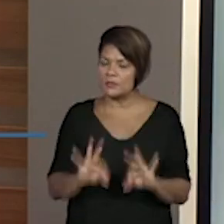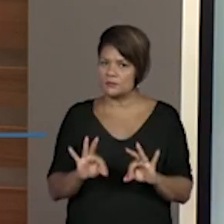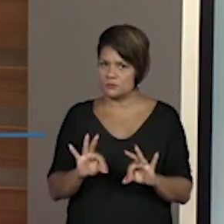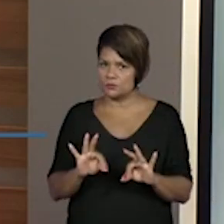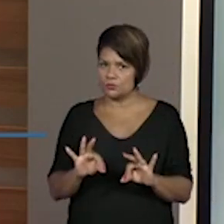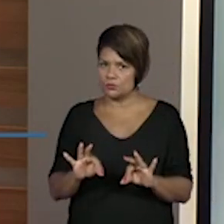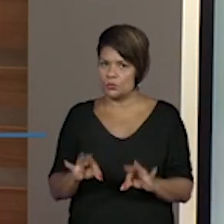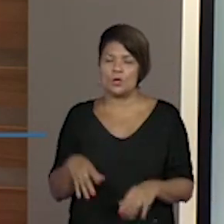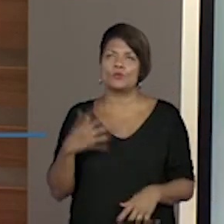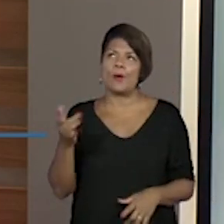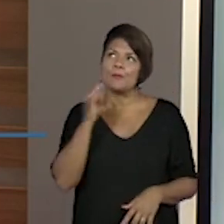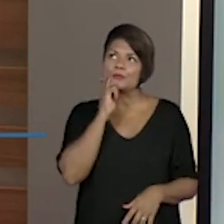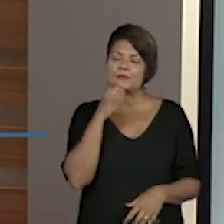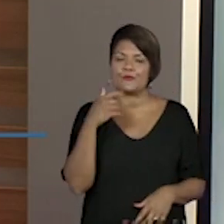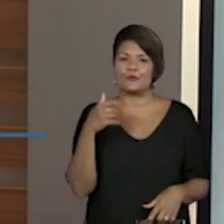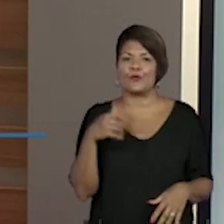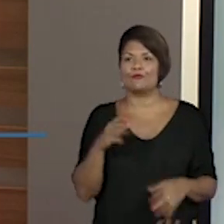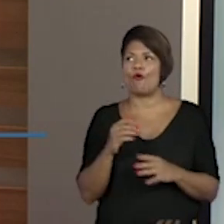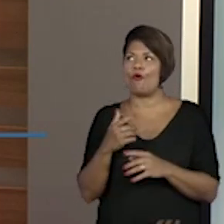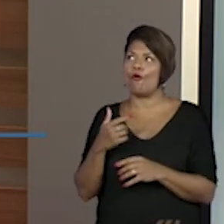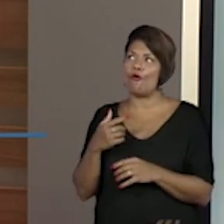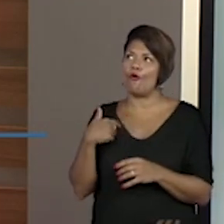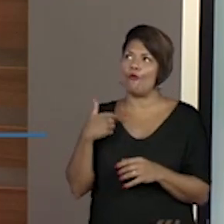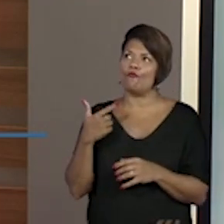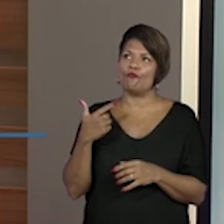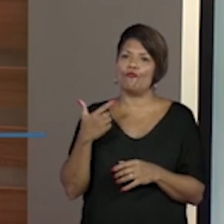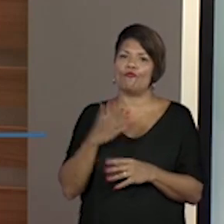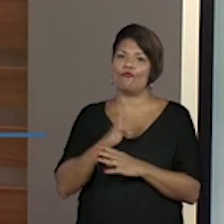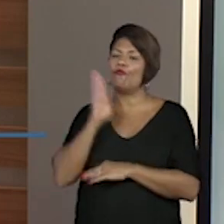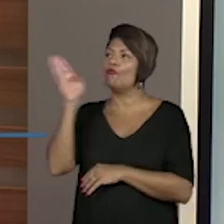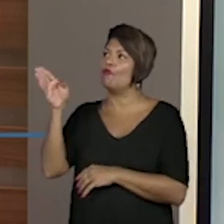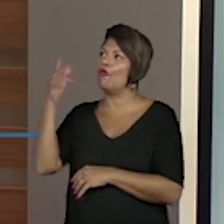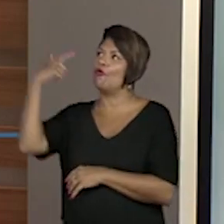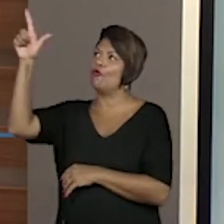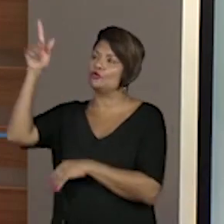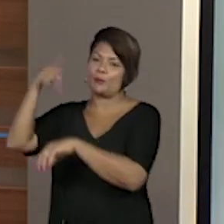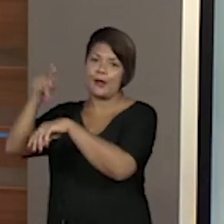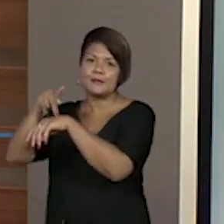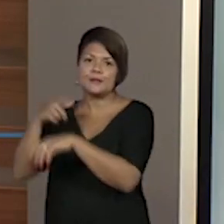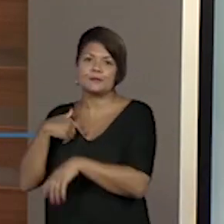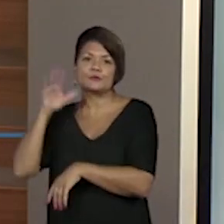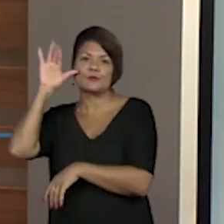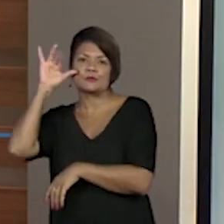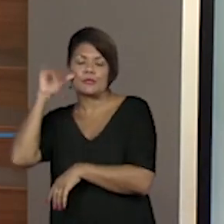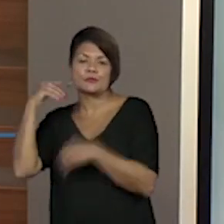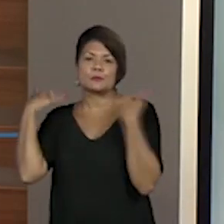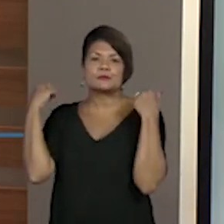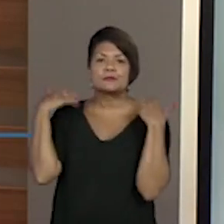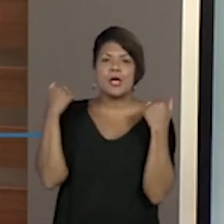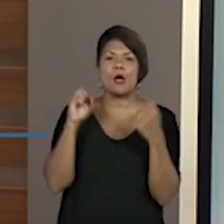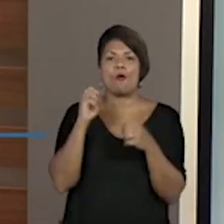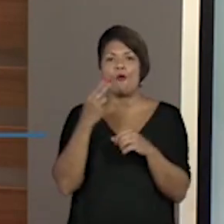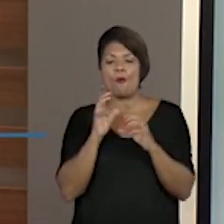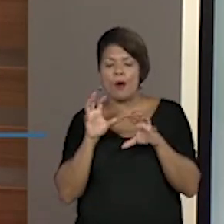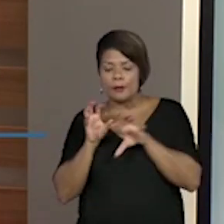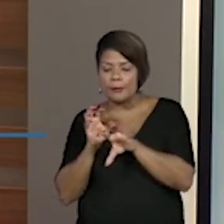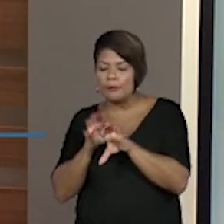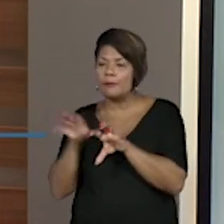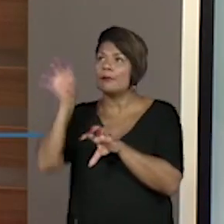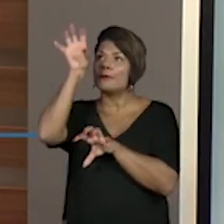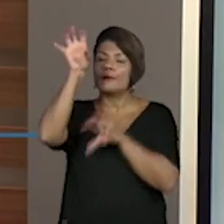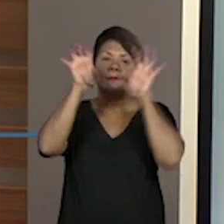quando a gente, por exemplo, vai para um outro país ou para uma outra cidade ou para um outro estado, apenas a passeio. Aí a gente vai falar que é